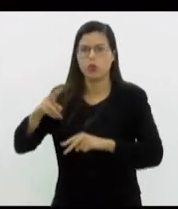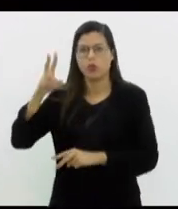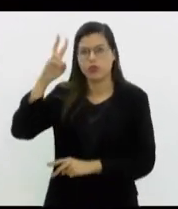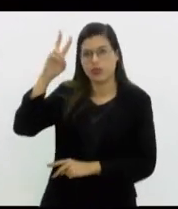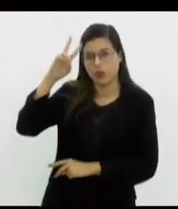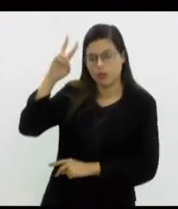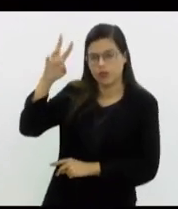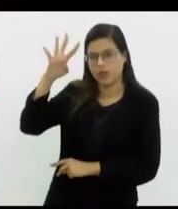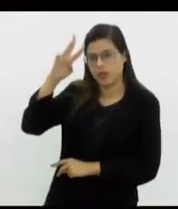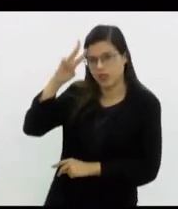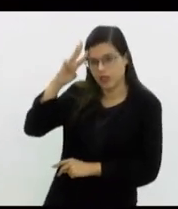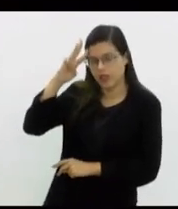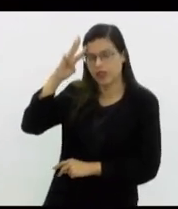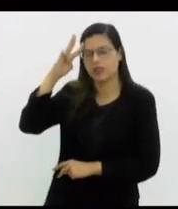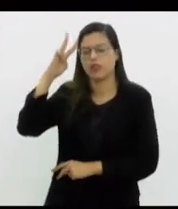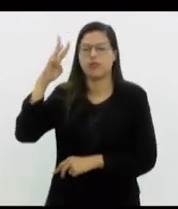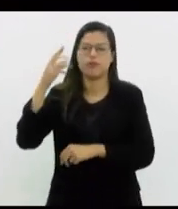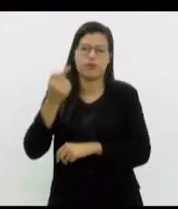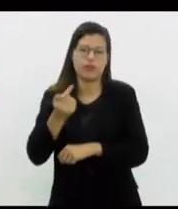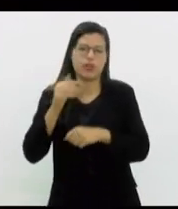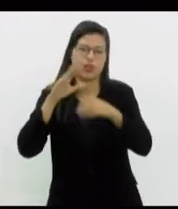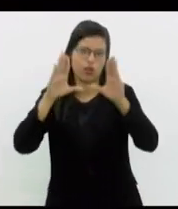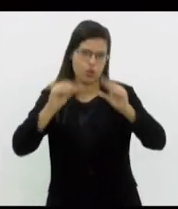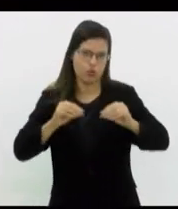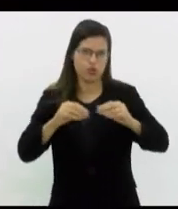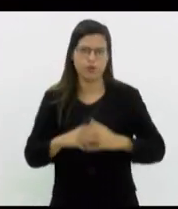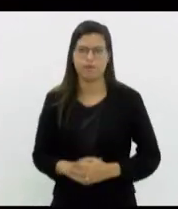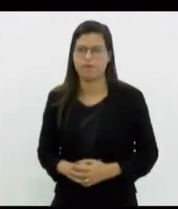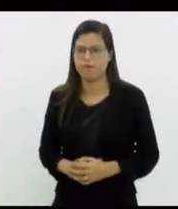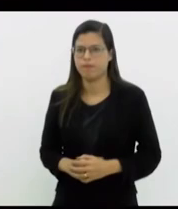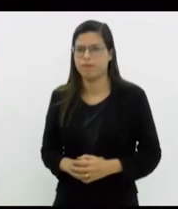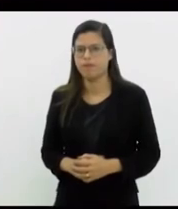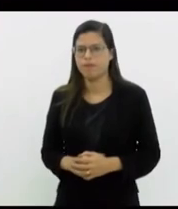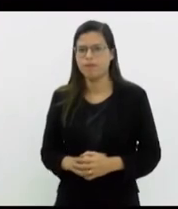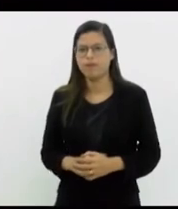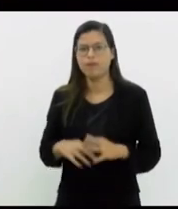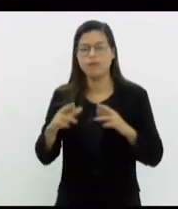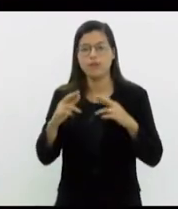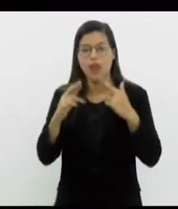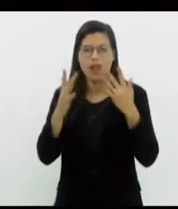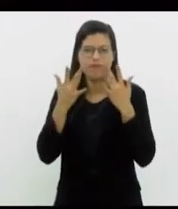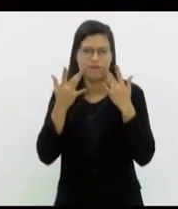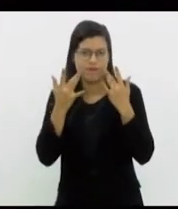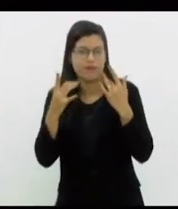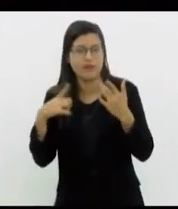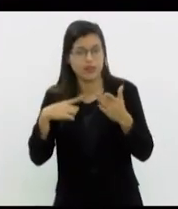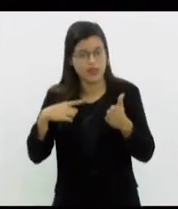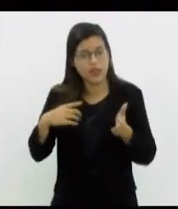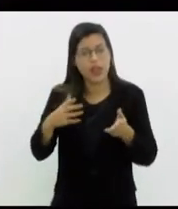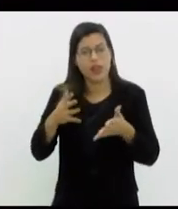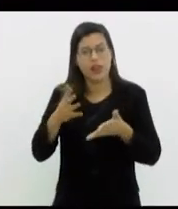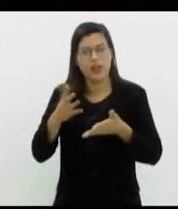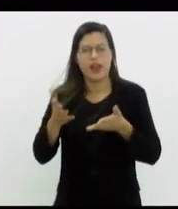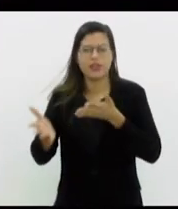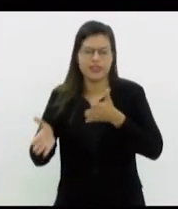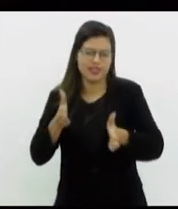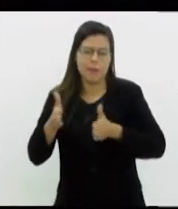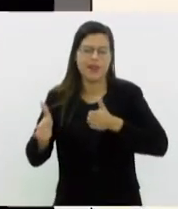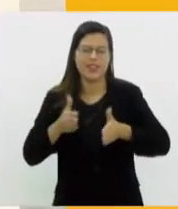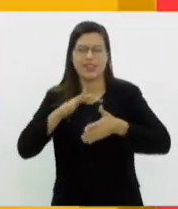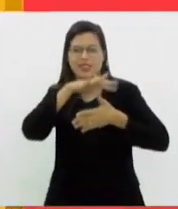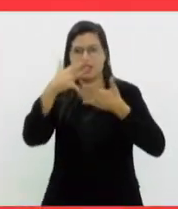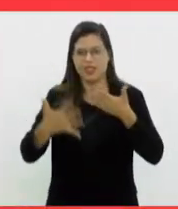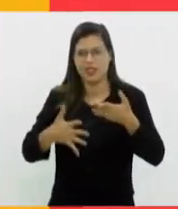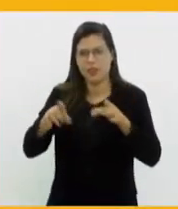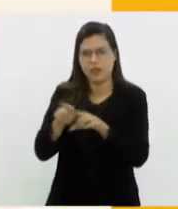noite. Você já chamou o Otônio Pitão, que é o divante do carê? As sessões contam com acessibilidade em libras e audiodescrição.